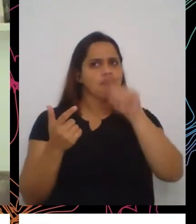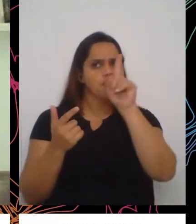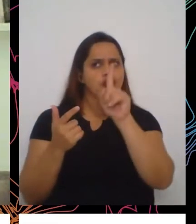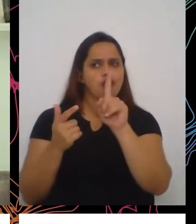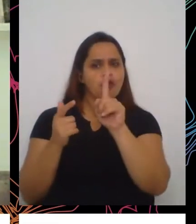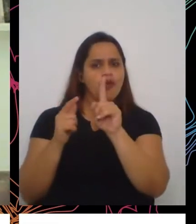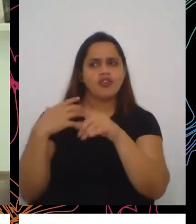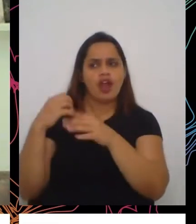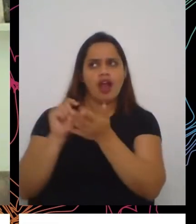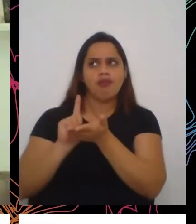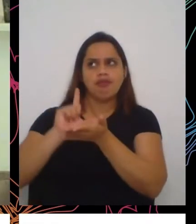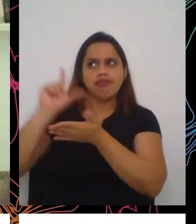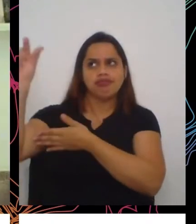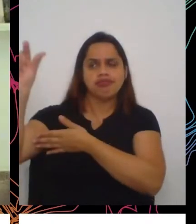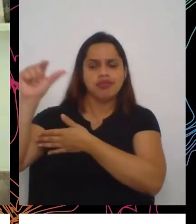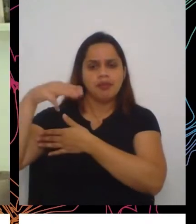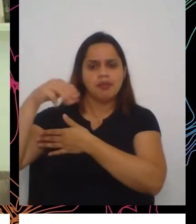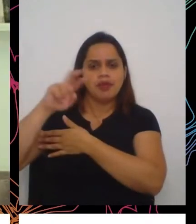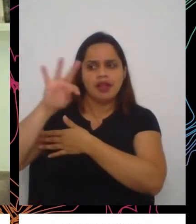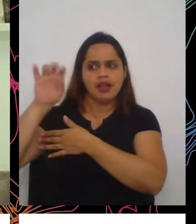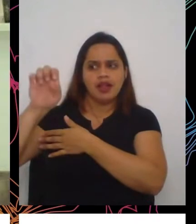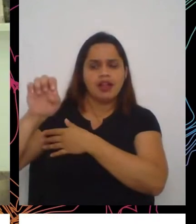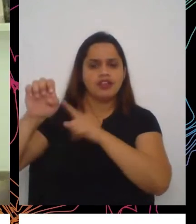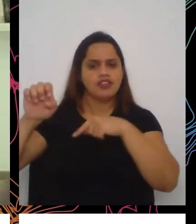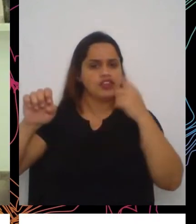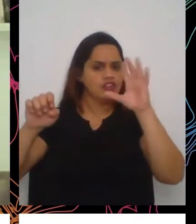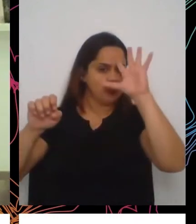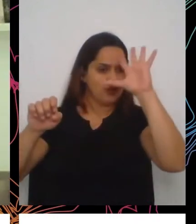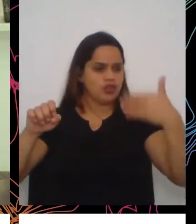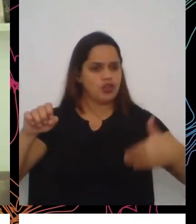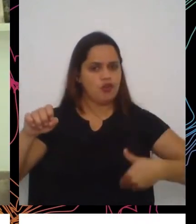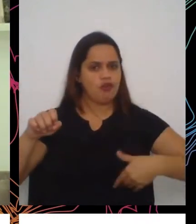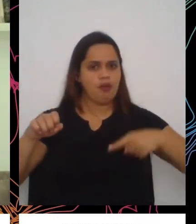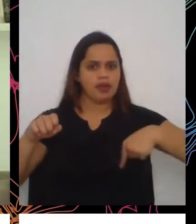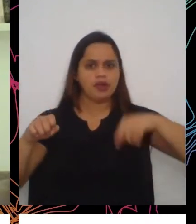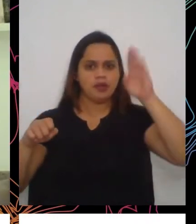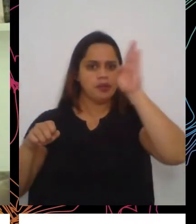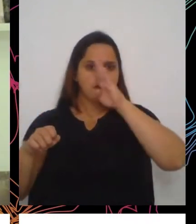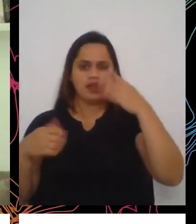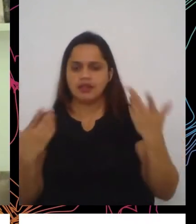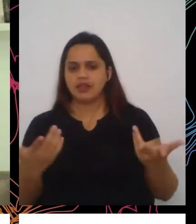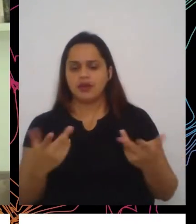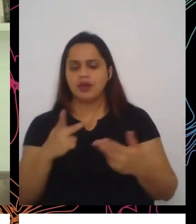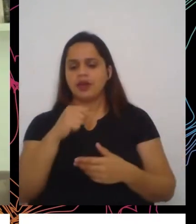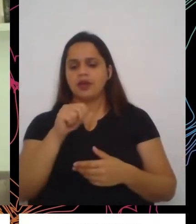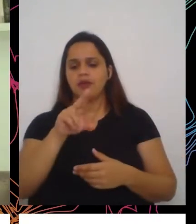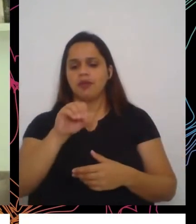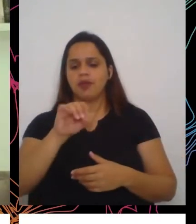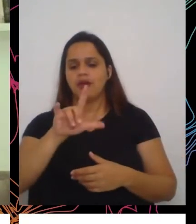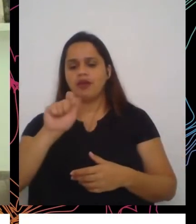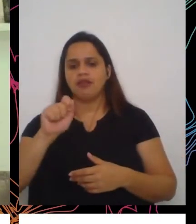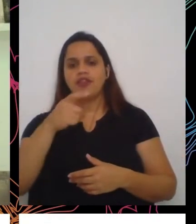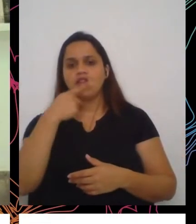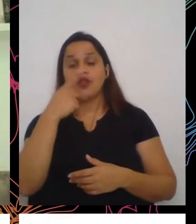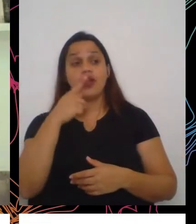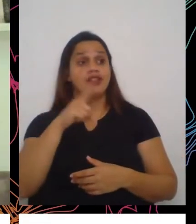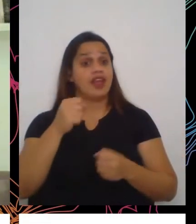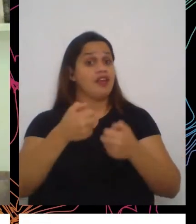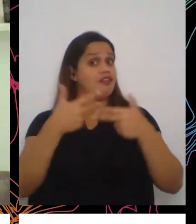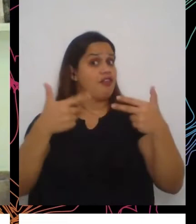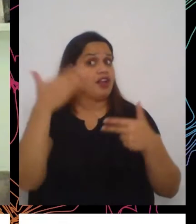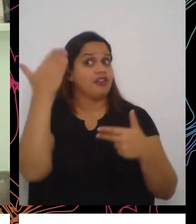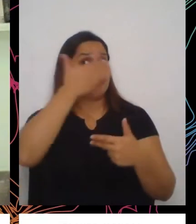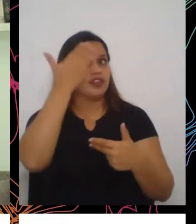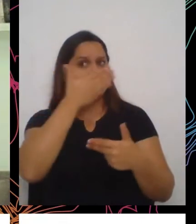resolveu o problema da fome no Brasil, né, e a Paola falou, existem vários invisíveis aí que agora estão aparecendo,